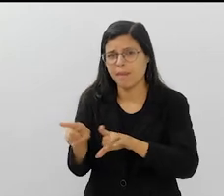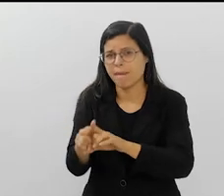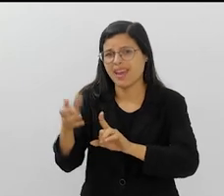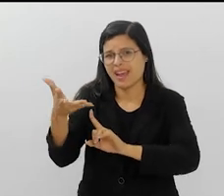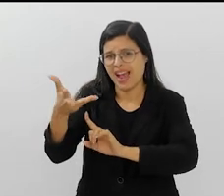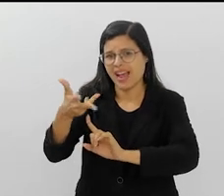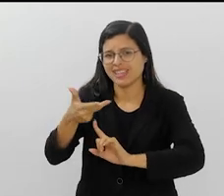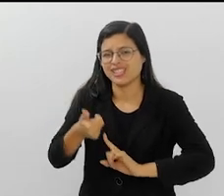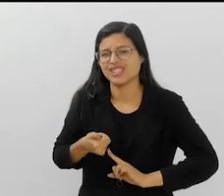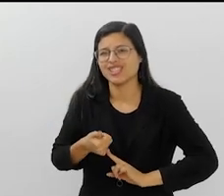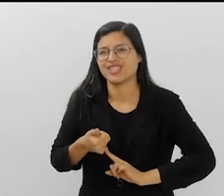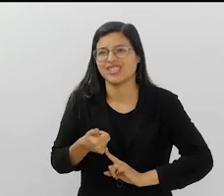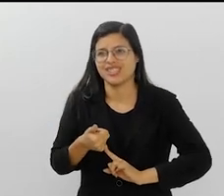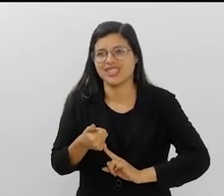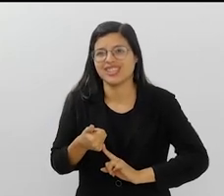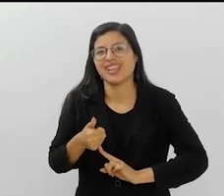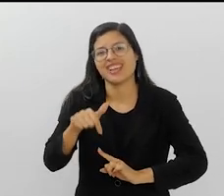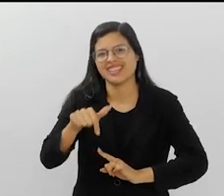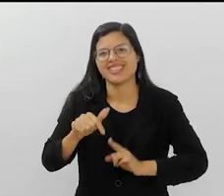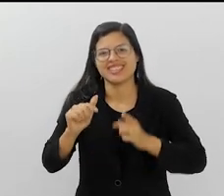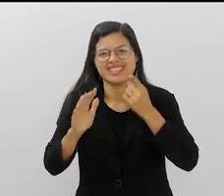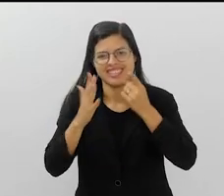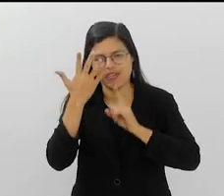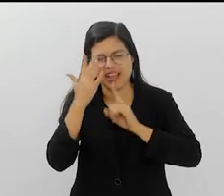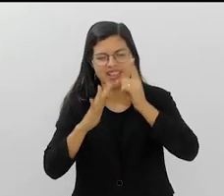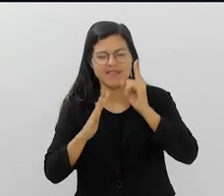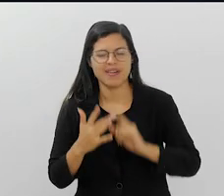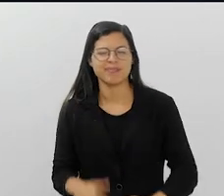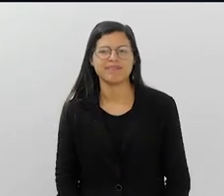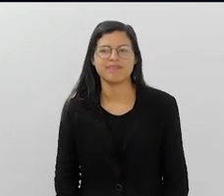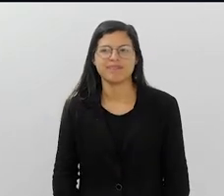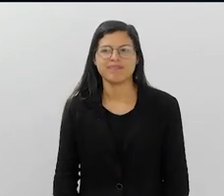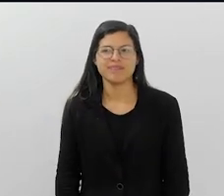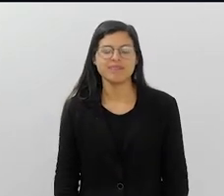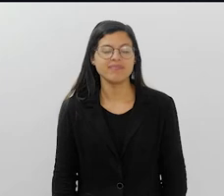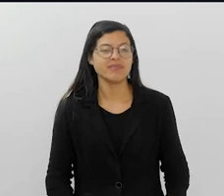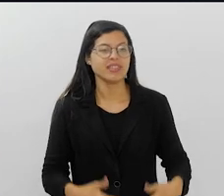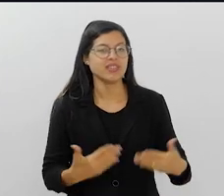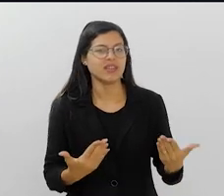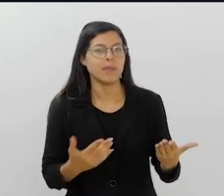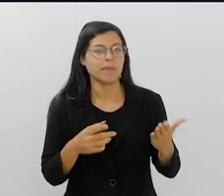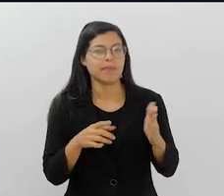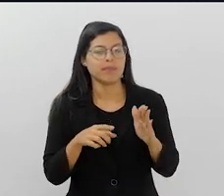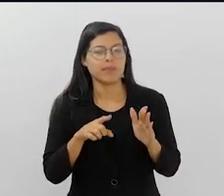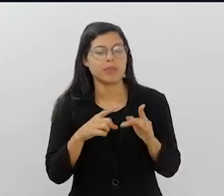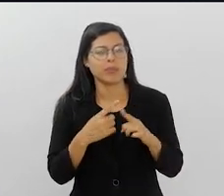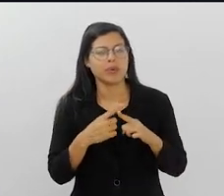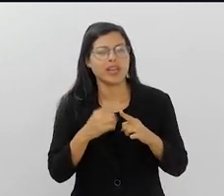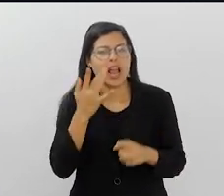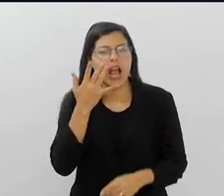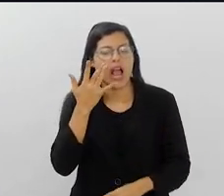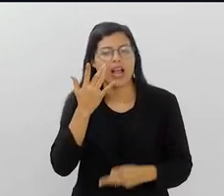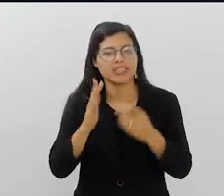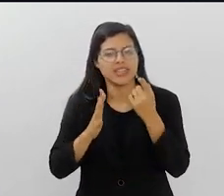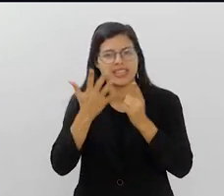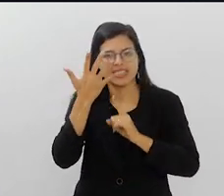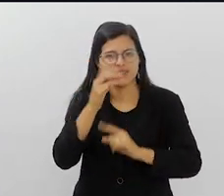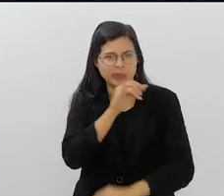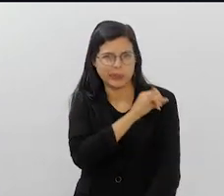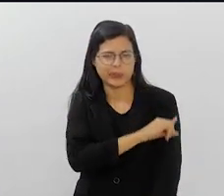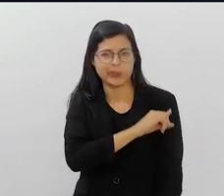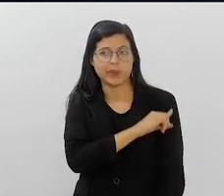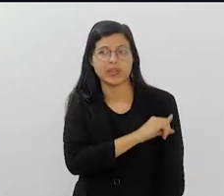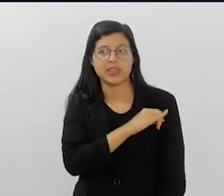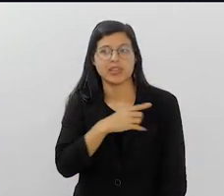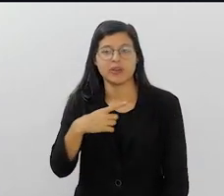inclusive, também é um artista dessa grande loucura que o carnaval. Ué, me fala uma coisa, por que você acha que o carnaval carioca, especificamente o carnaval